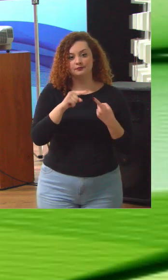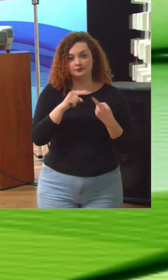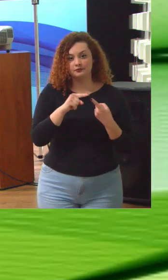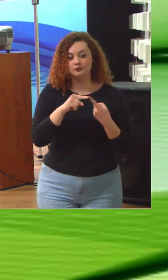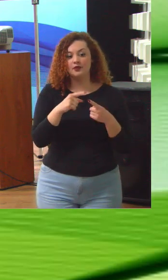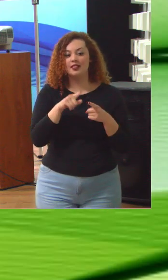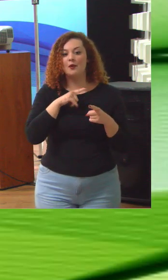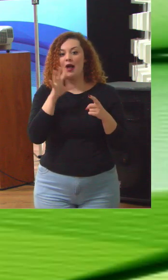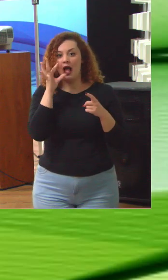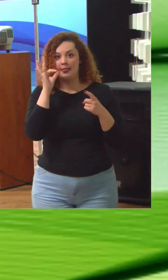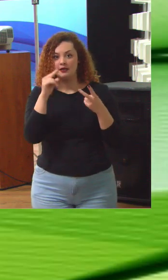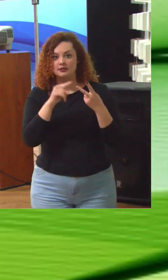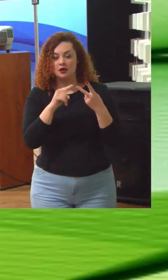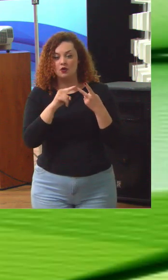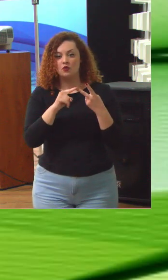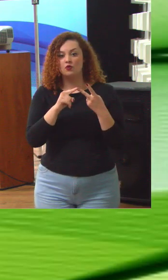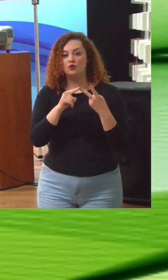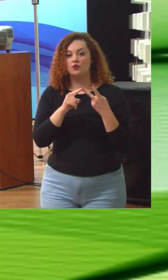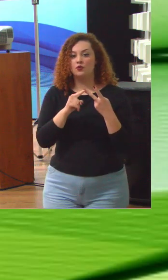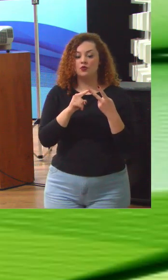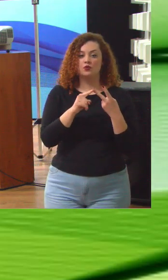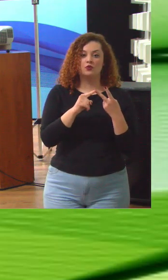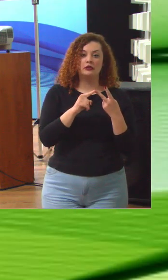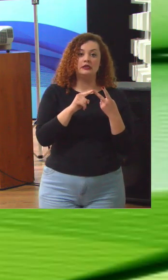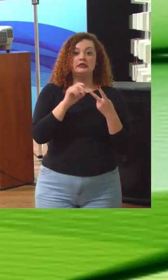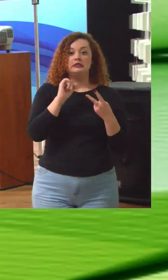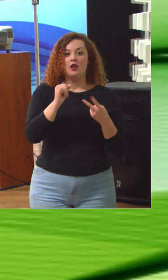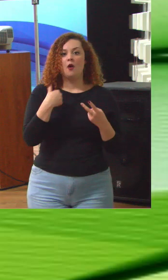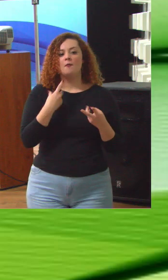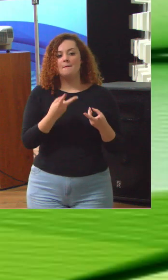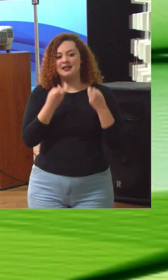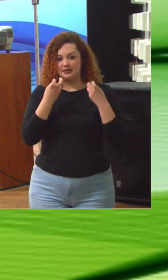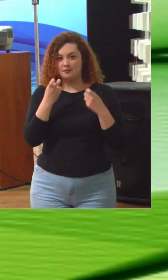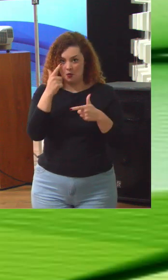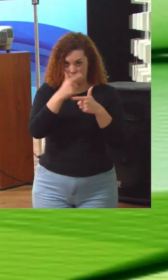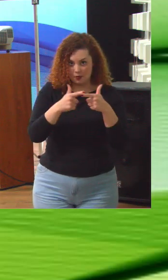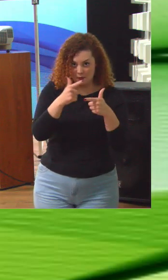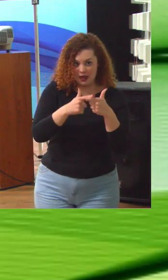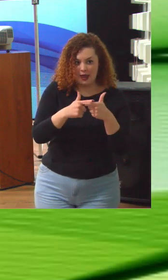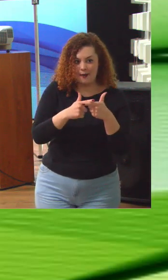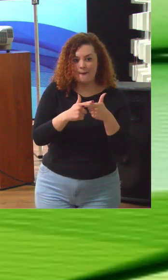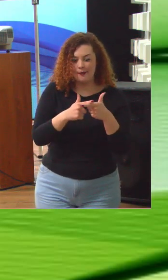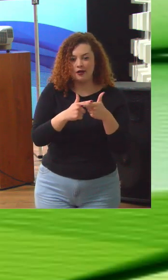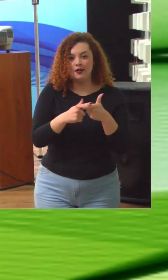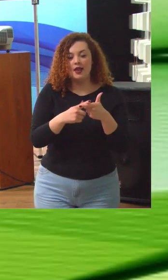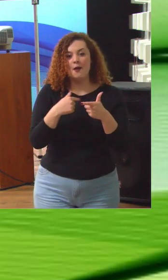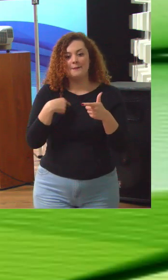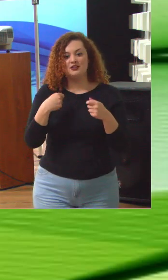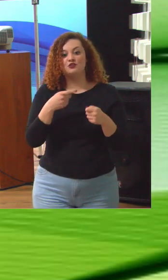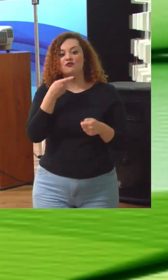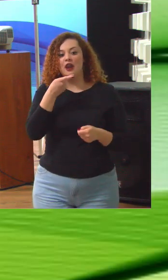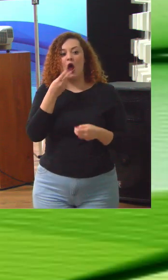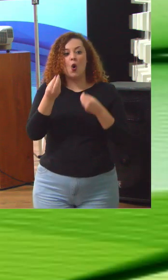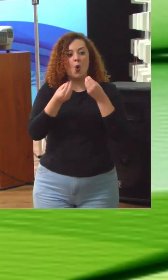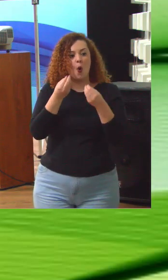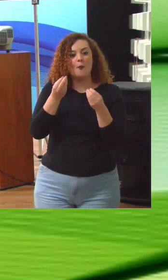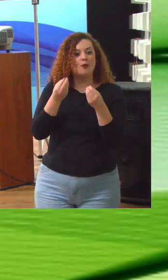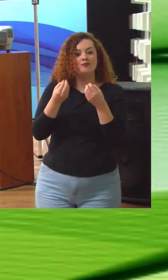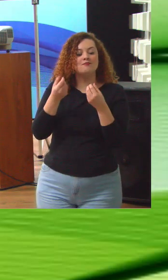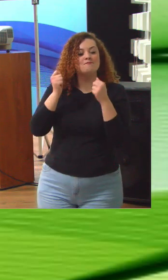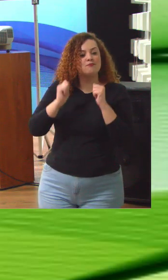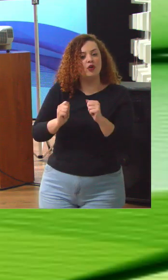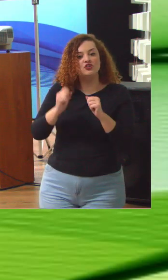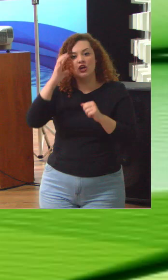gerada o segundo verbo é uma vez que eu identifiquei qual é o problema qual é a tensão eu tenho que dizer para onde é que deveria ir